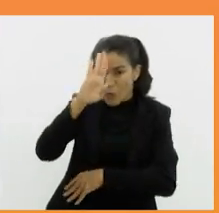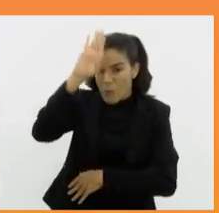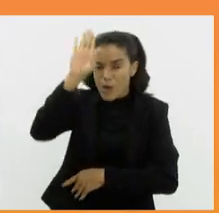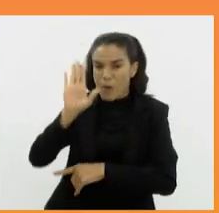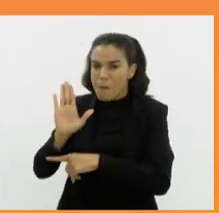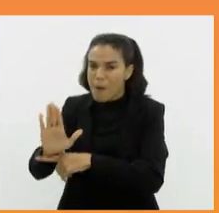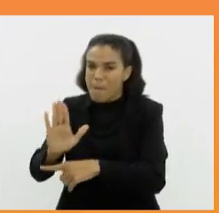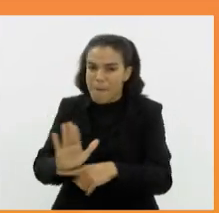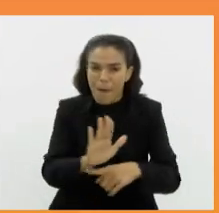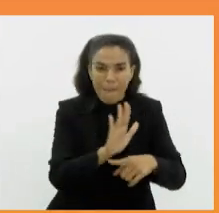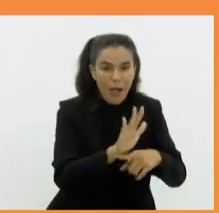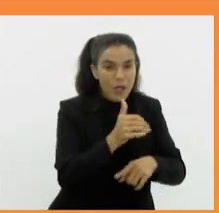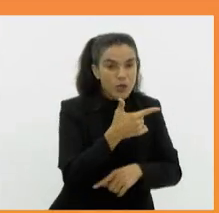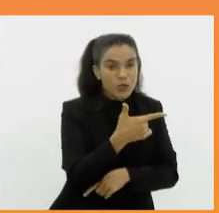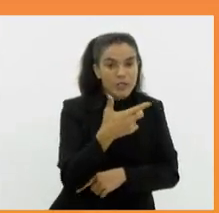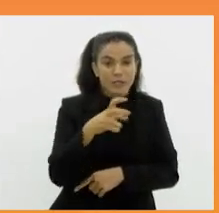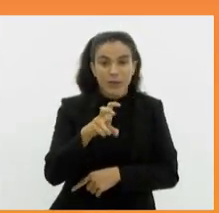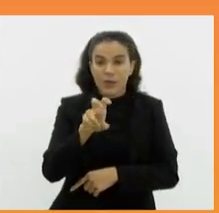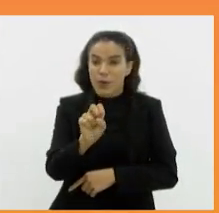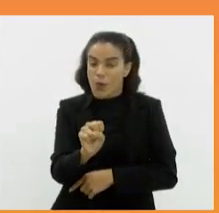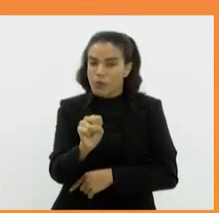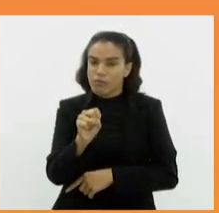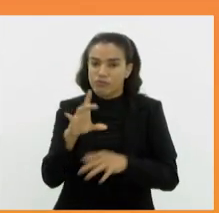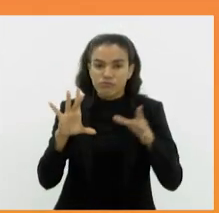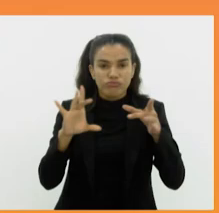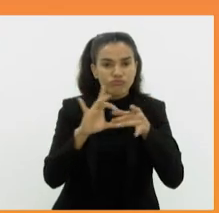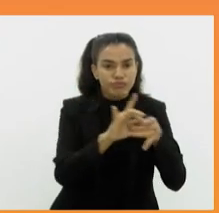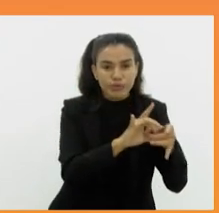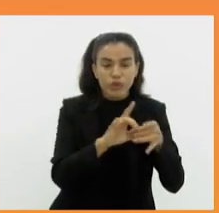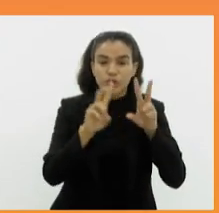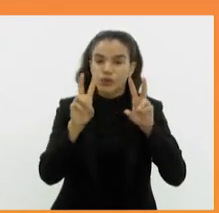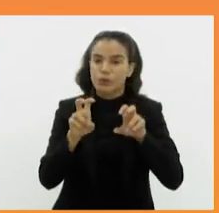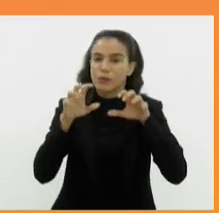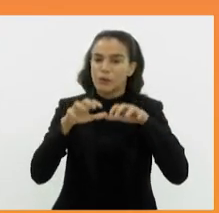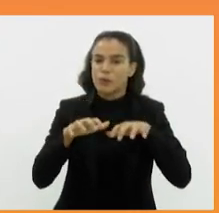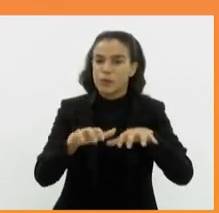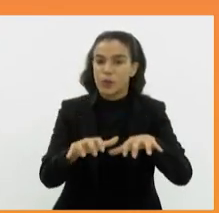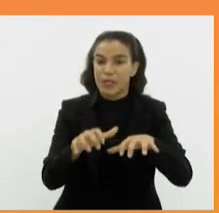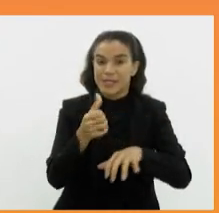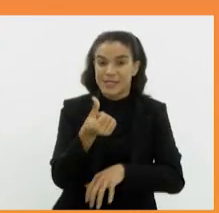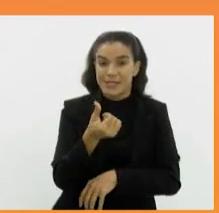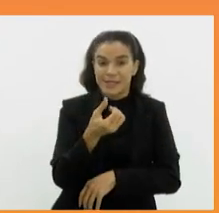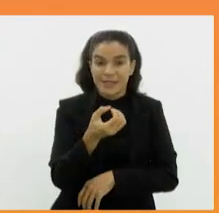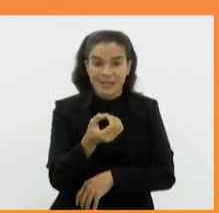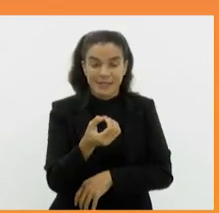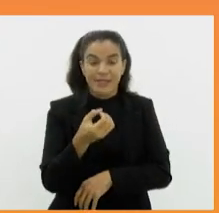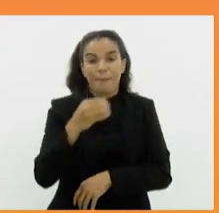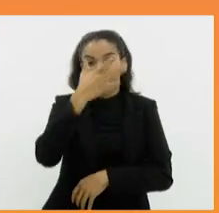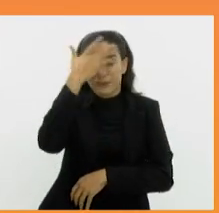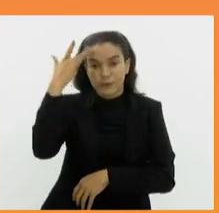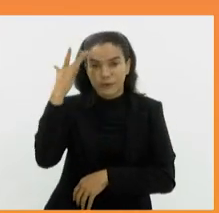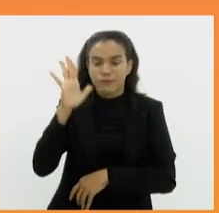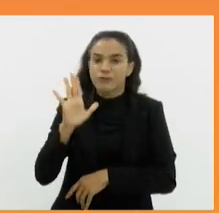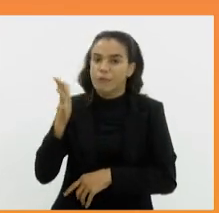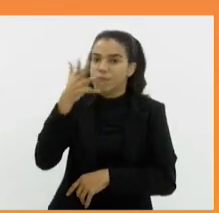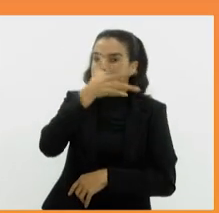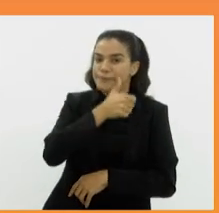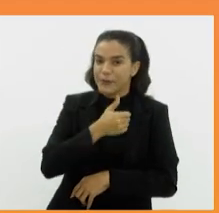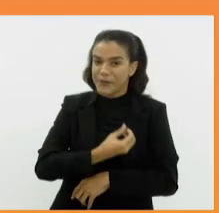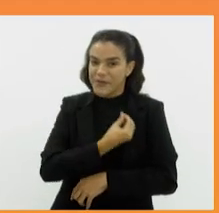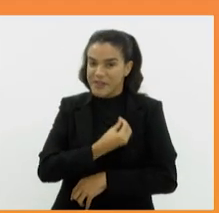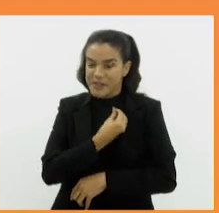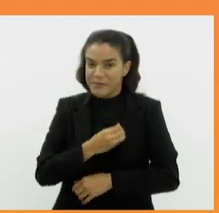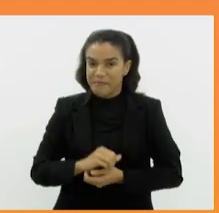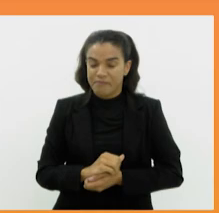atendeu 258 ocorrências relacionadas às chuvas. 160 pessoas foram resgatadas com vida. Até agora foram